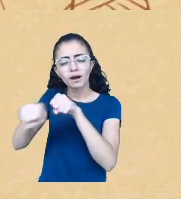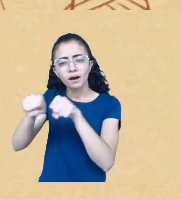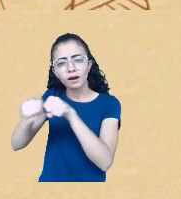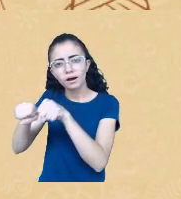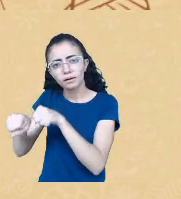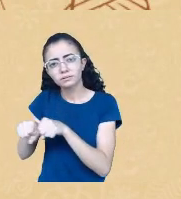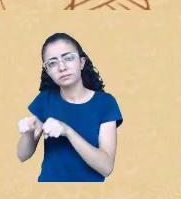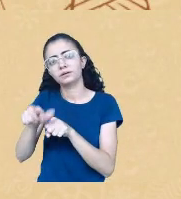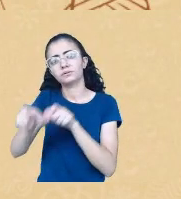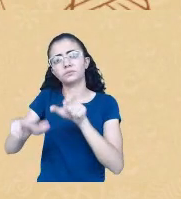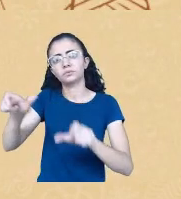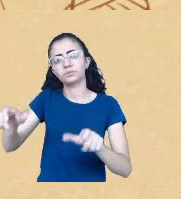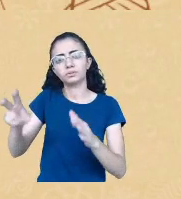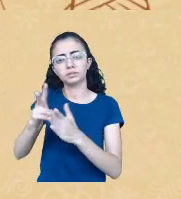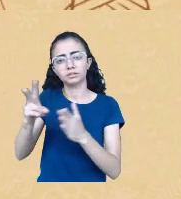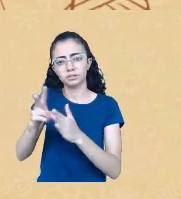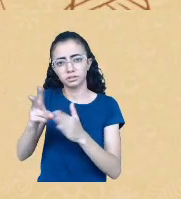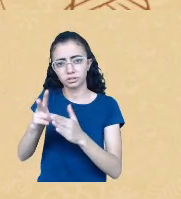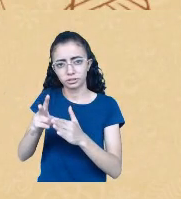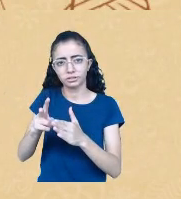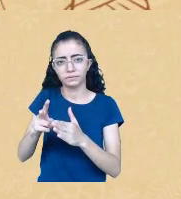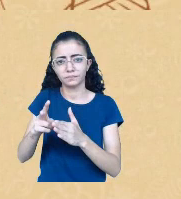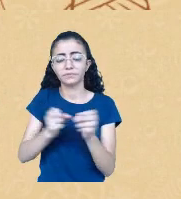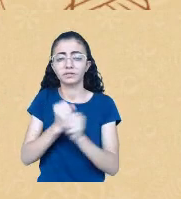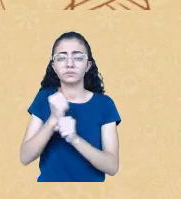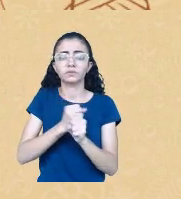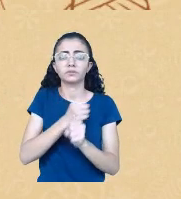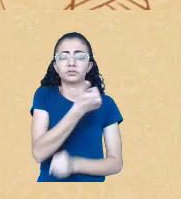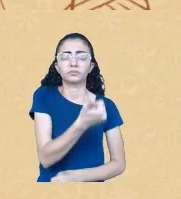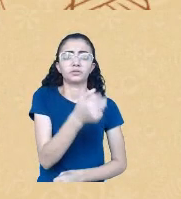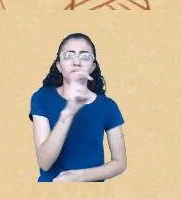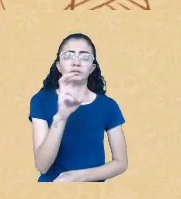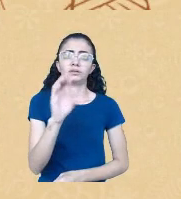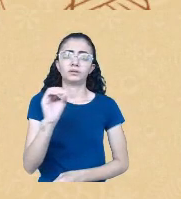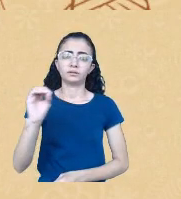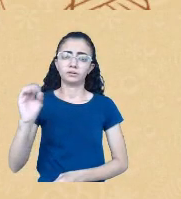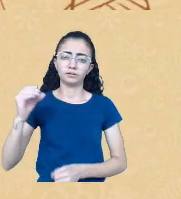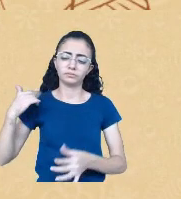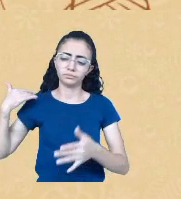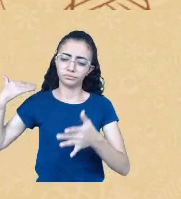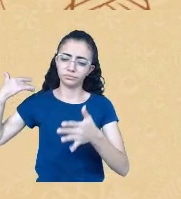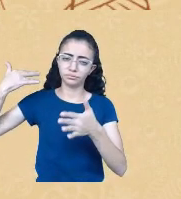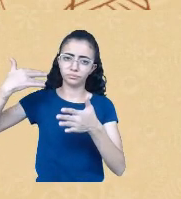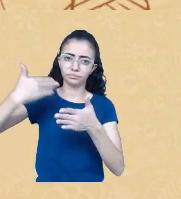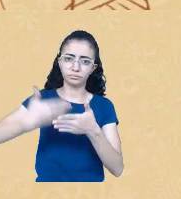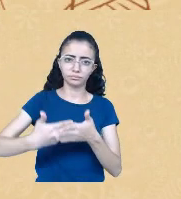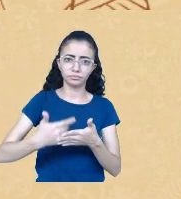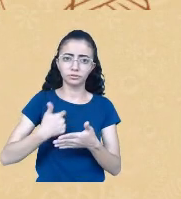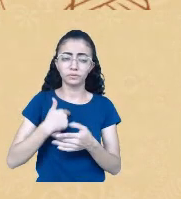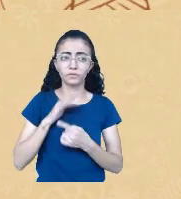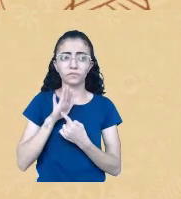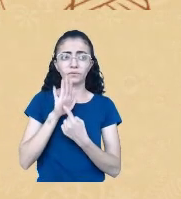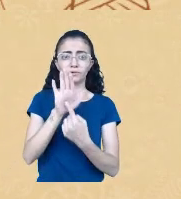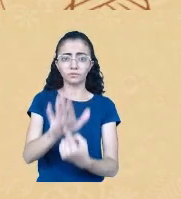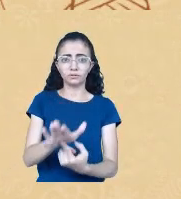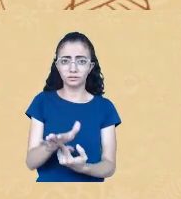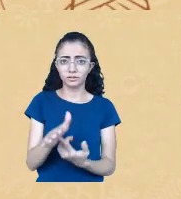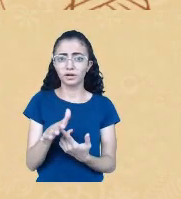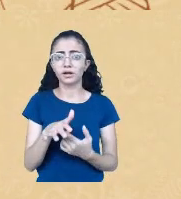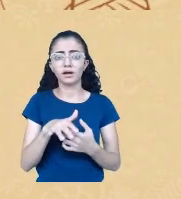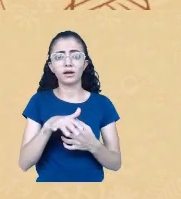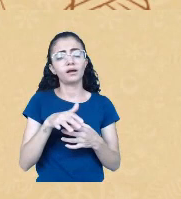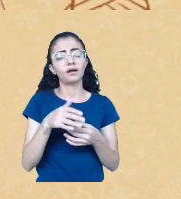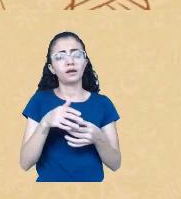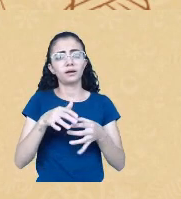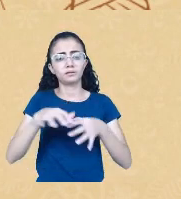eu pensei em apresentar para vocês alguns eixos desse etnocídio para que talvez possam ser ferramentas no trabalho,